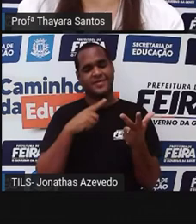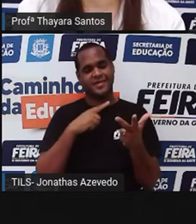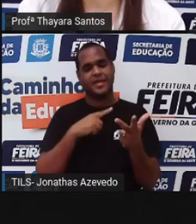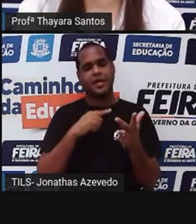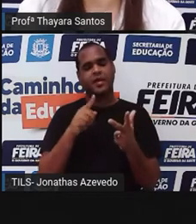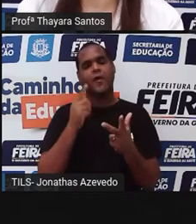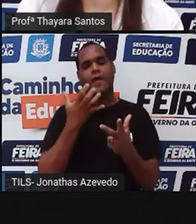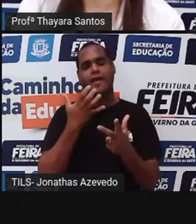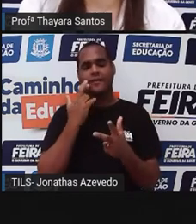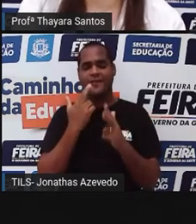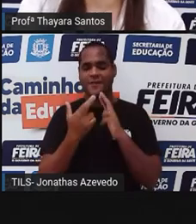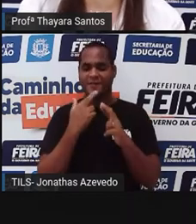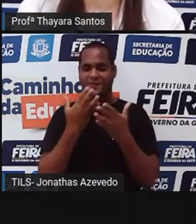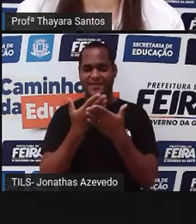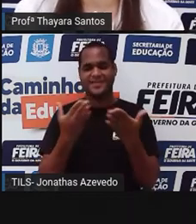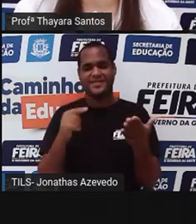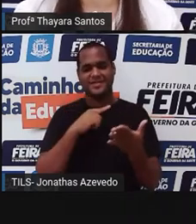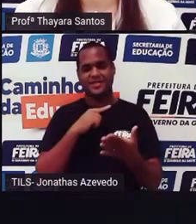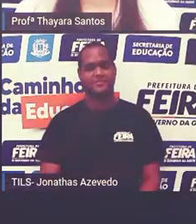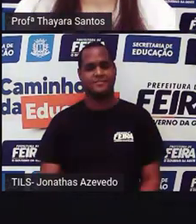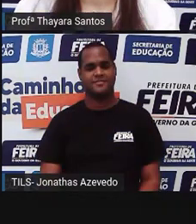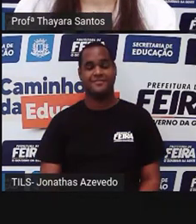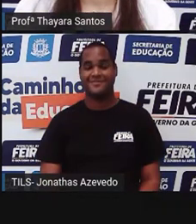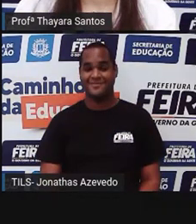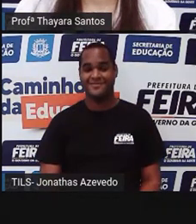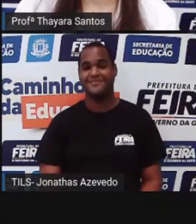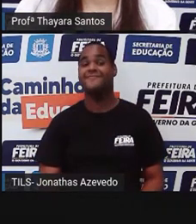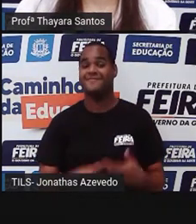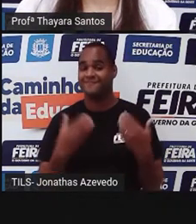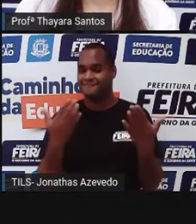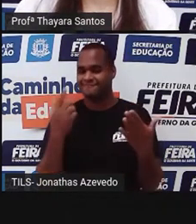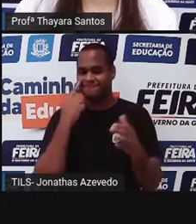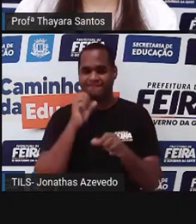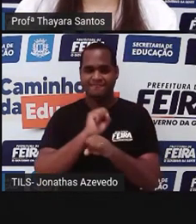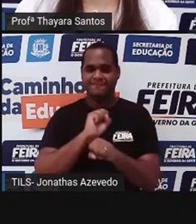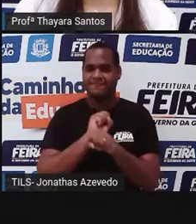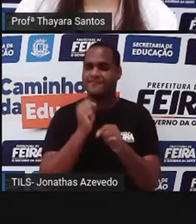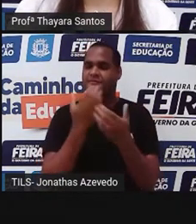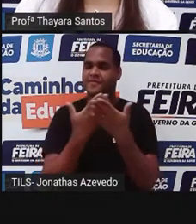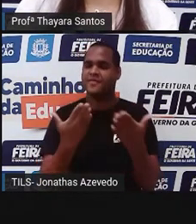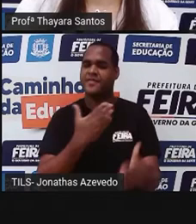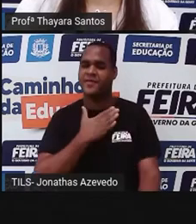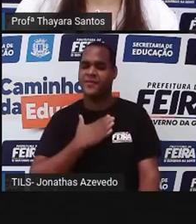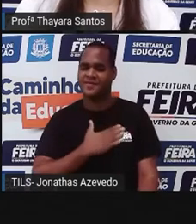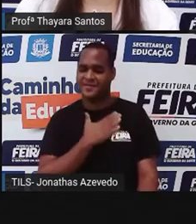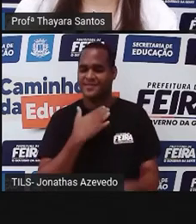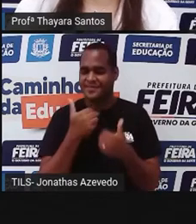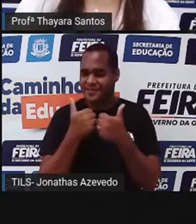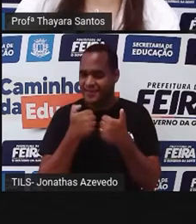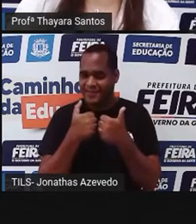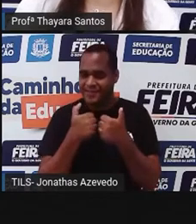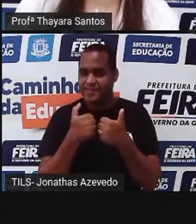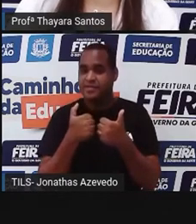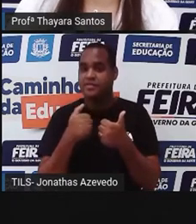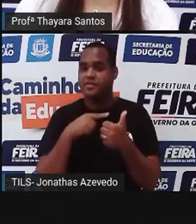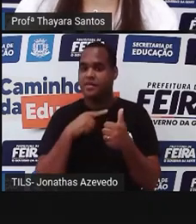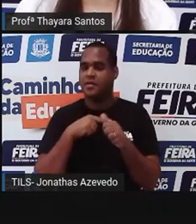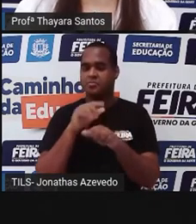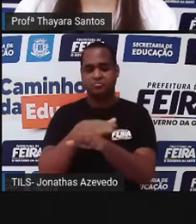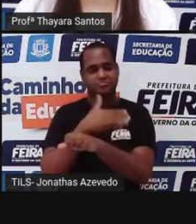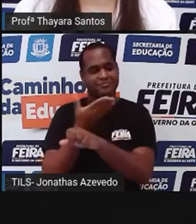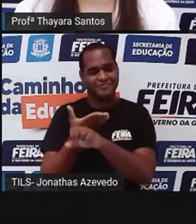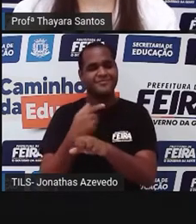E eu quero ver o resultado de vocês depois. E aí, eu espero que vocês tenham gostado do joguinho e gostado da aula até aqui.